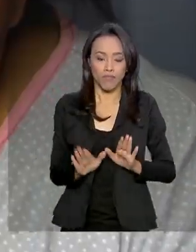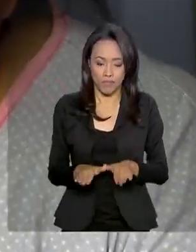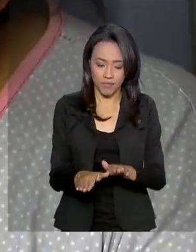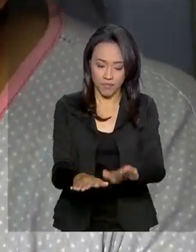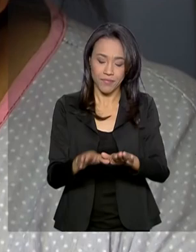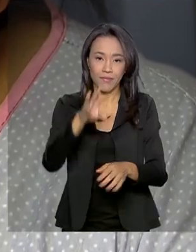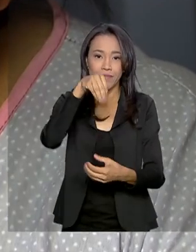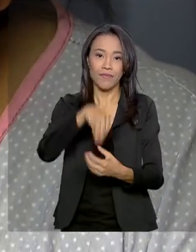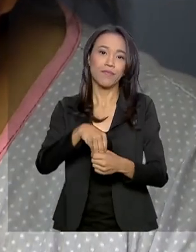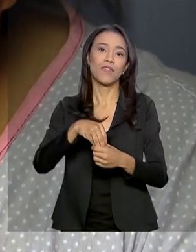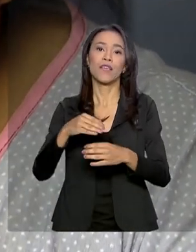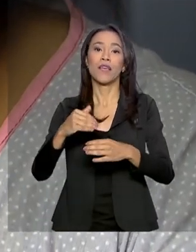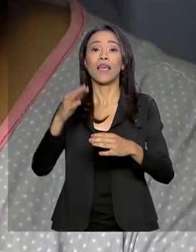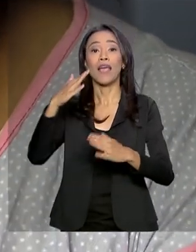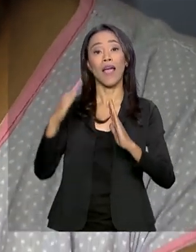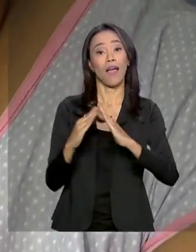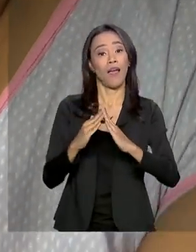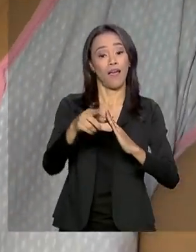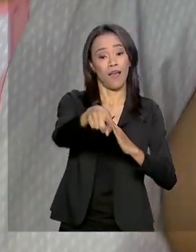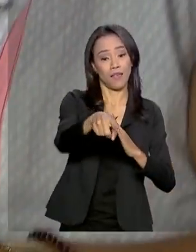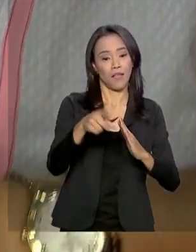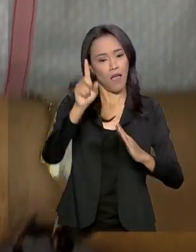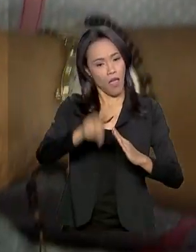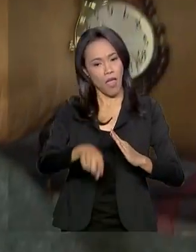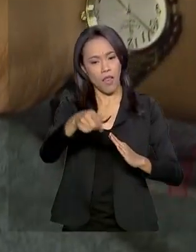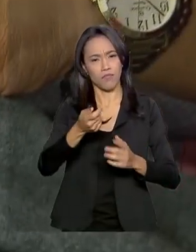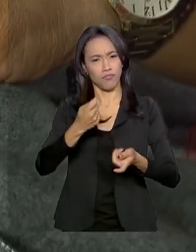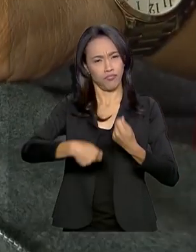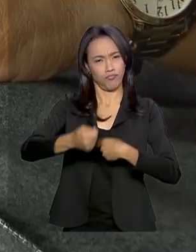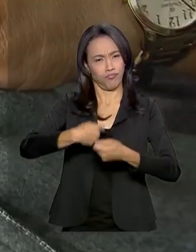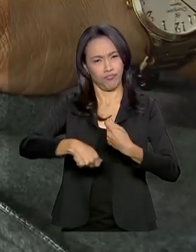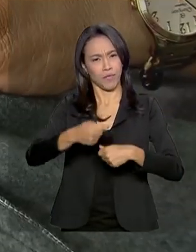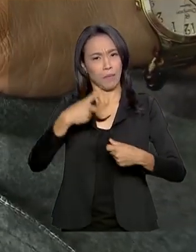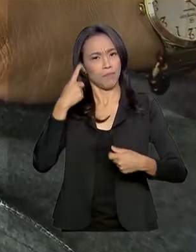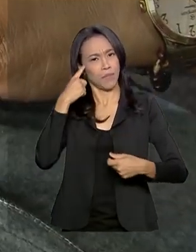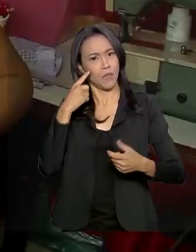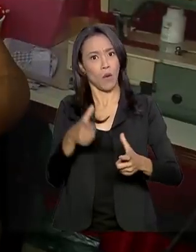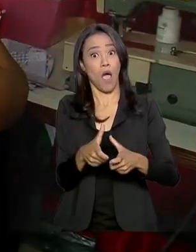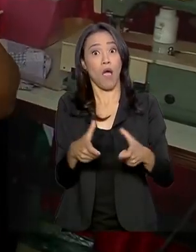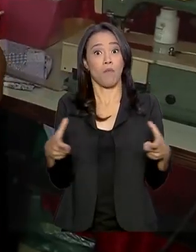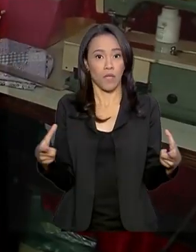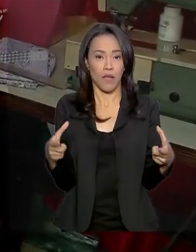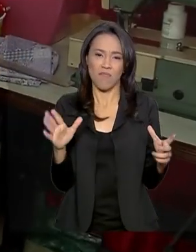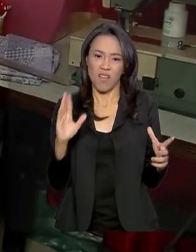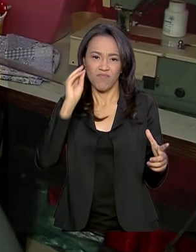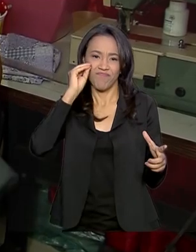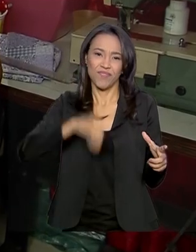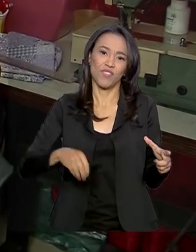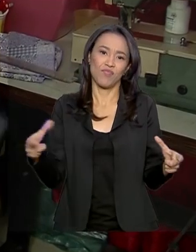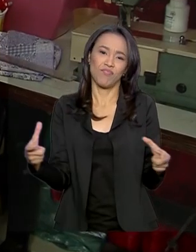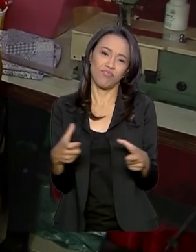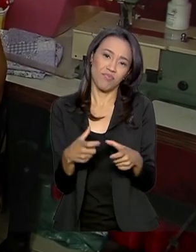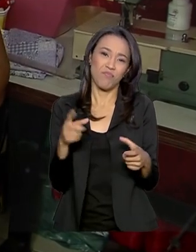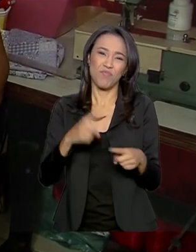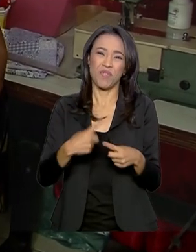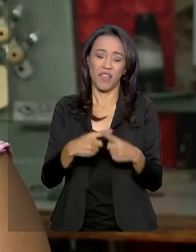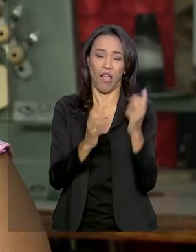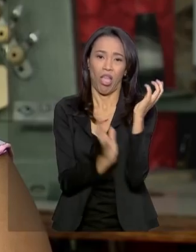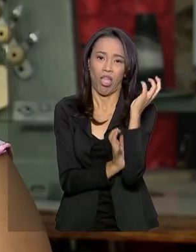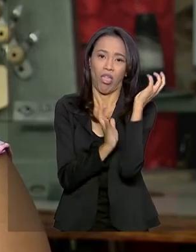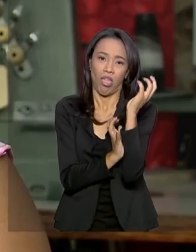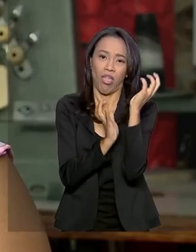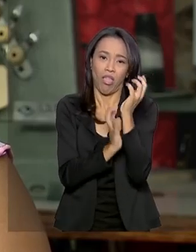casa. Como microempreendedora individual, ela até tentou ampliar o negócio, mas desistiu com tanta burocracia.